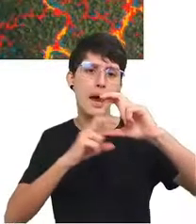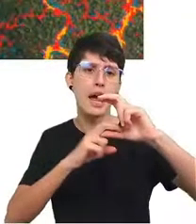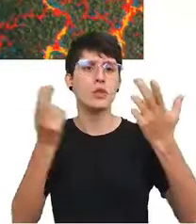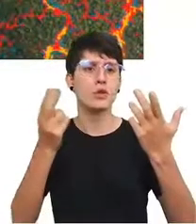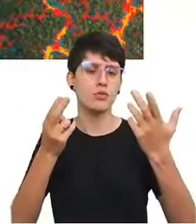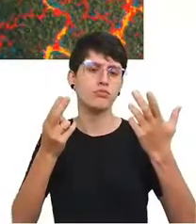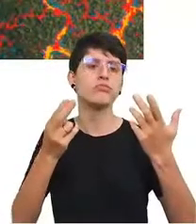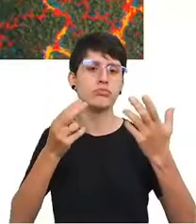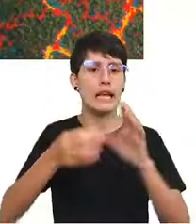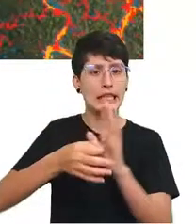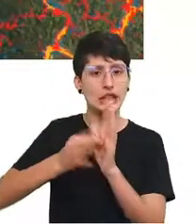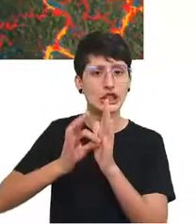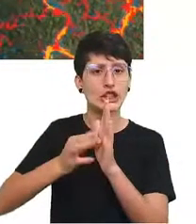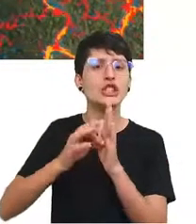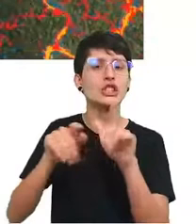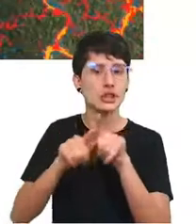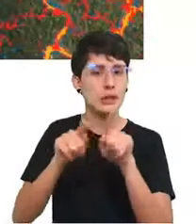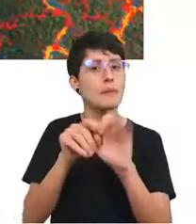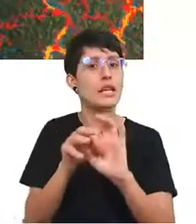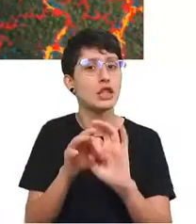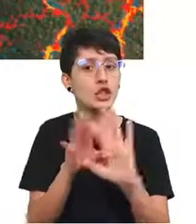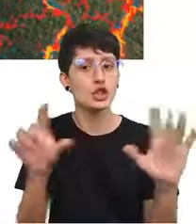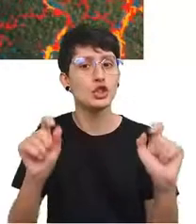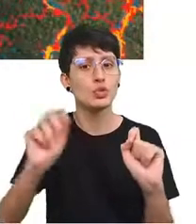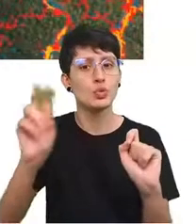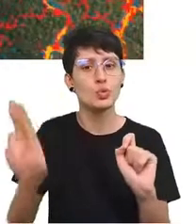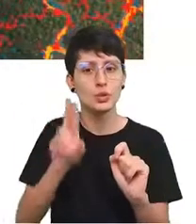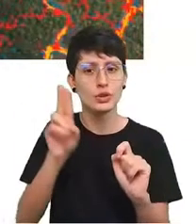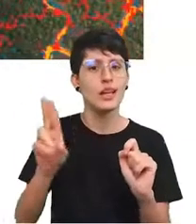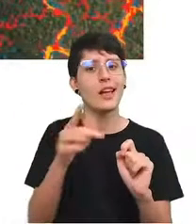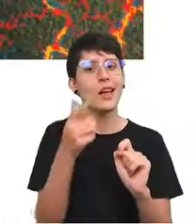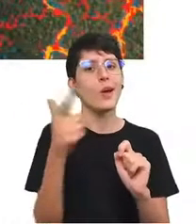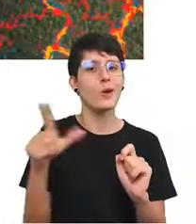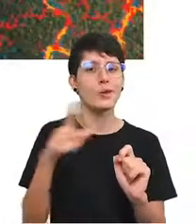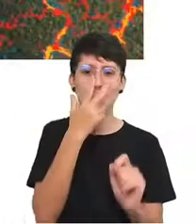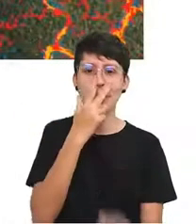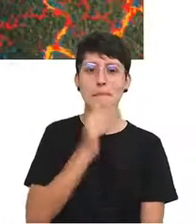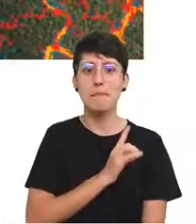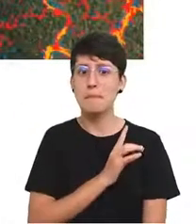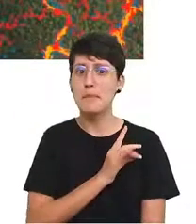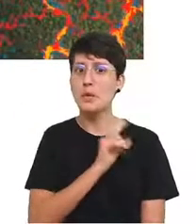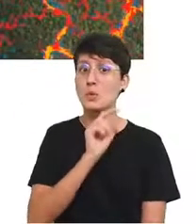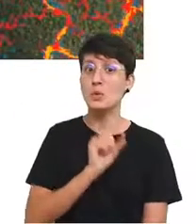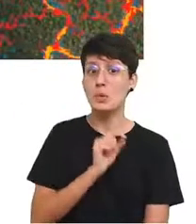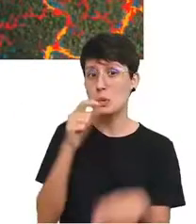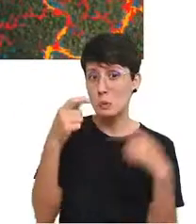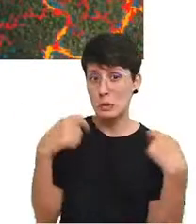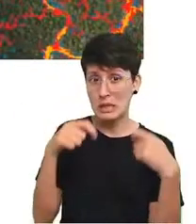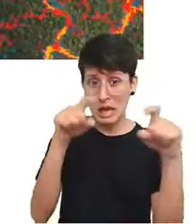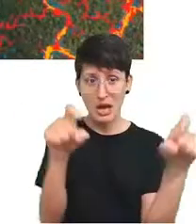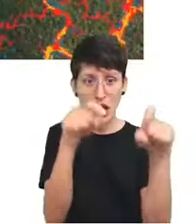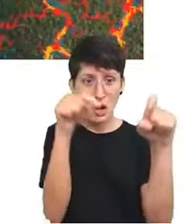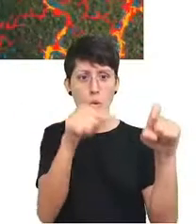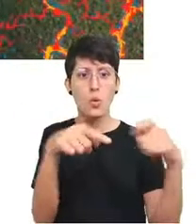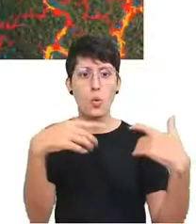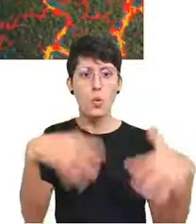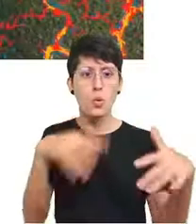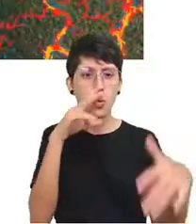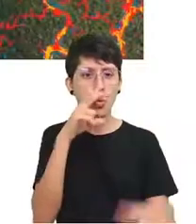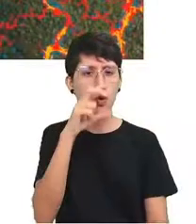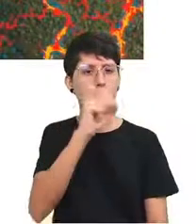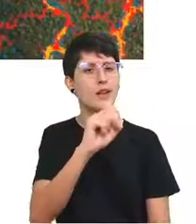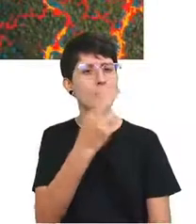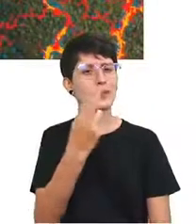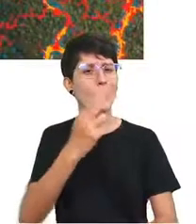também são disponíveis. E também muitos têm medo de que a gente precise de computadores muito potentes ou muito tempo